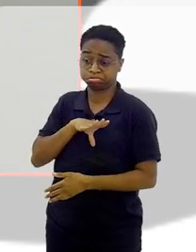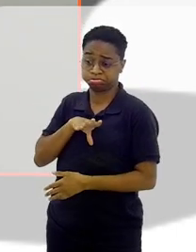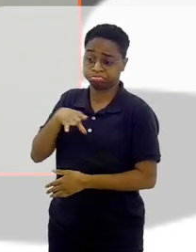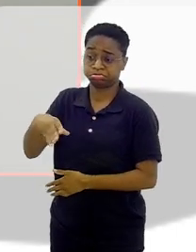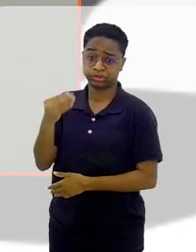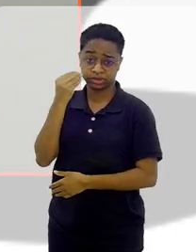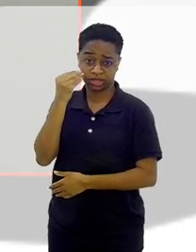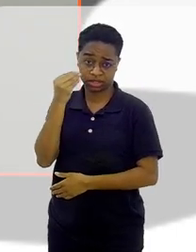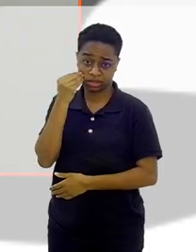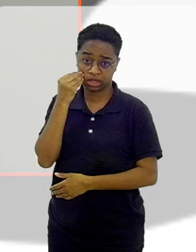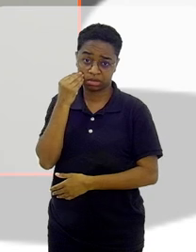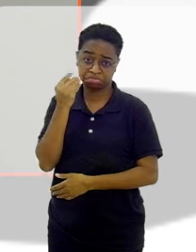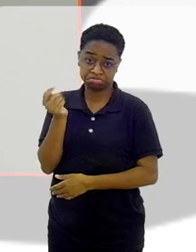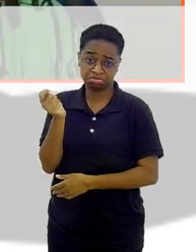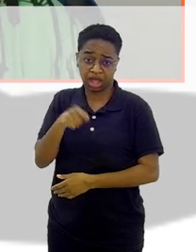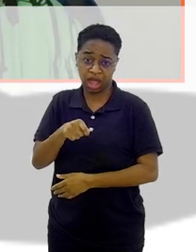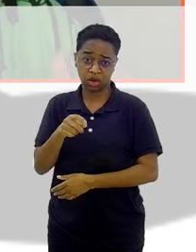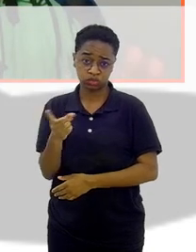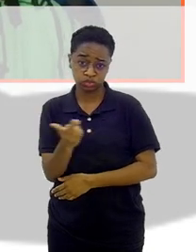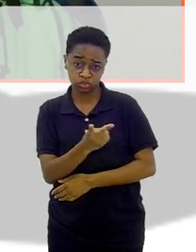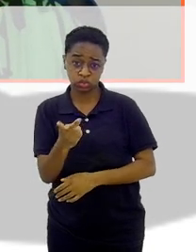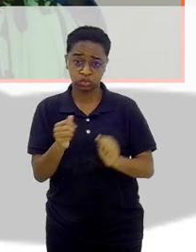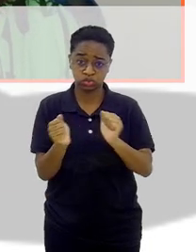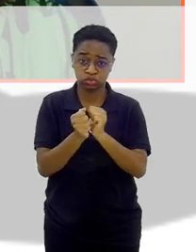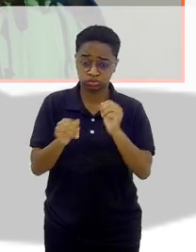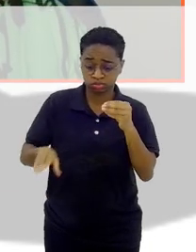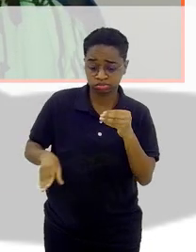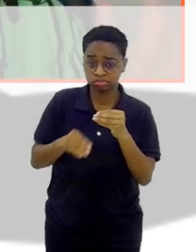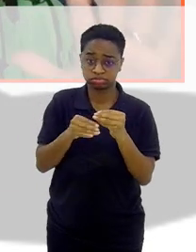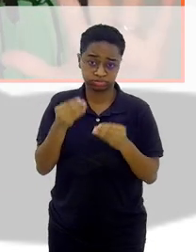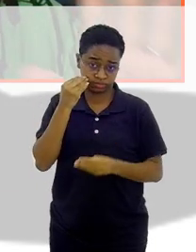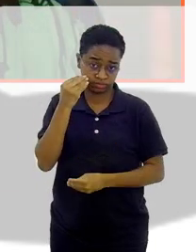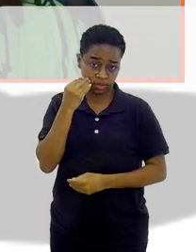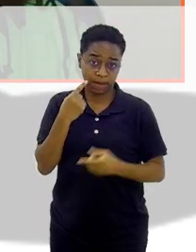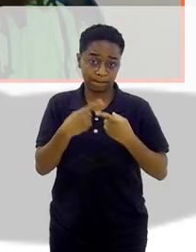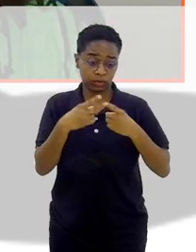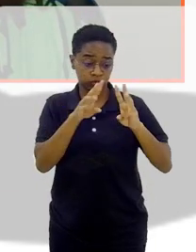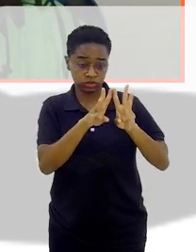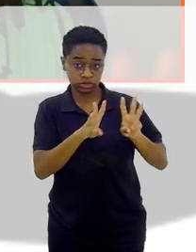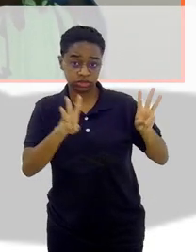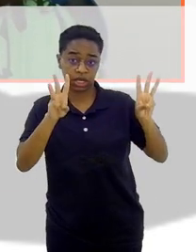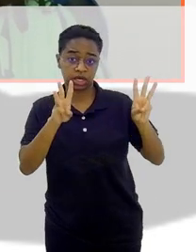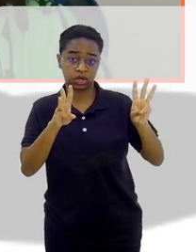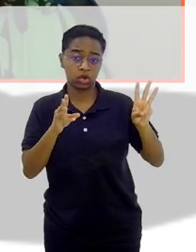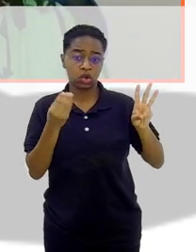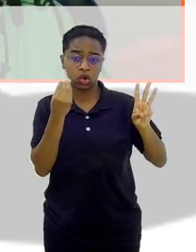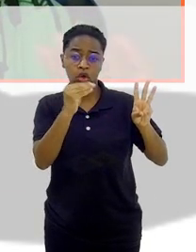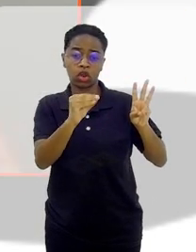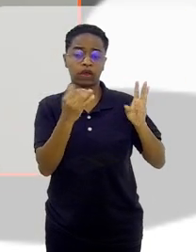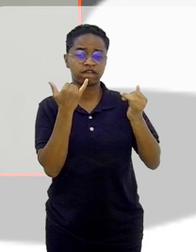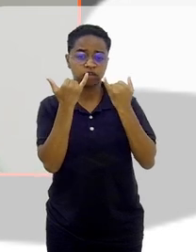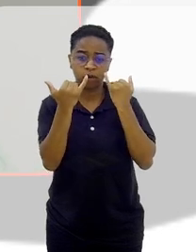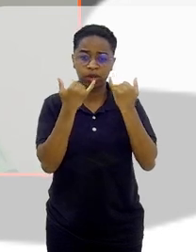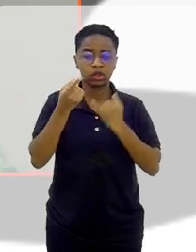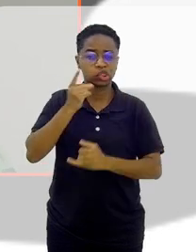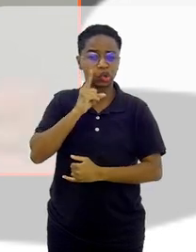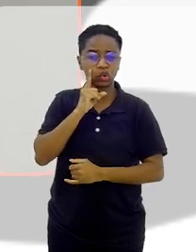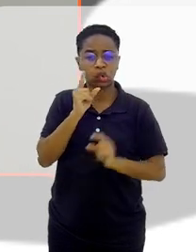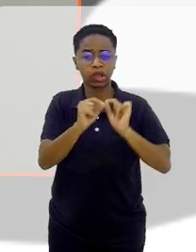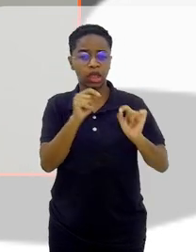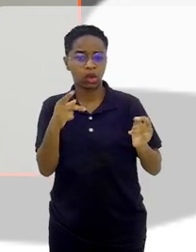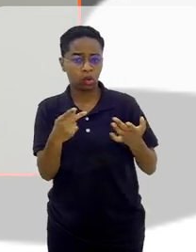fazermos os dois juntos? Complementando o site no dia a dia, no factual.